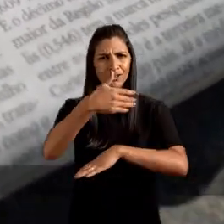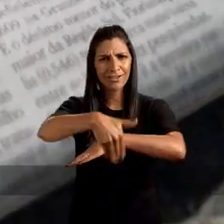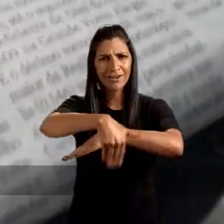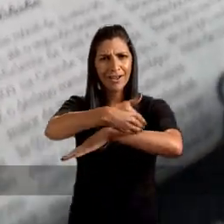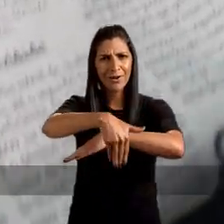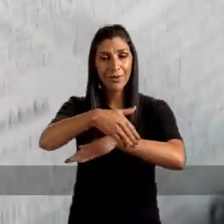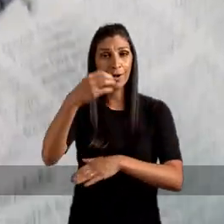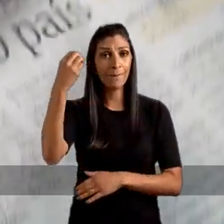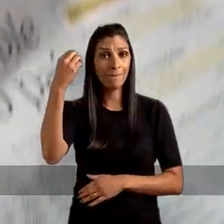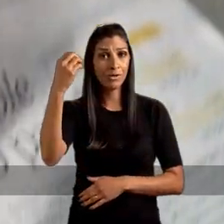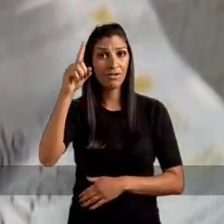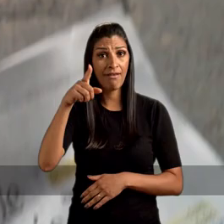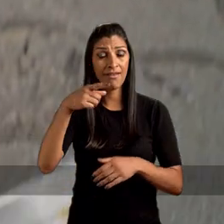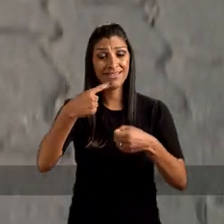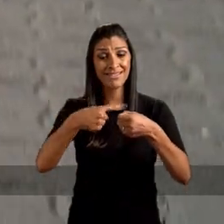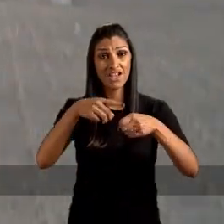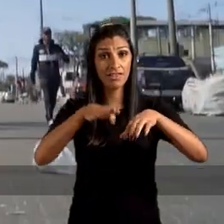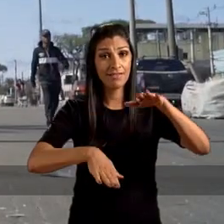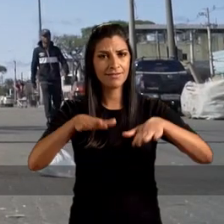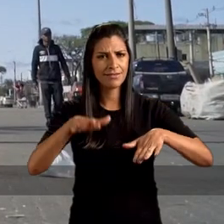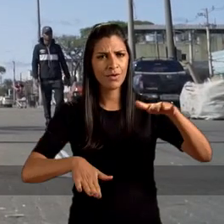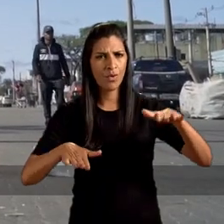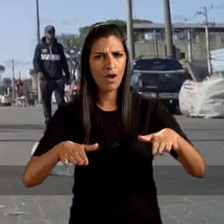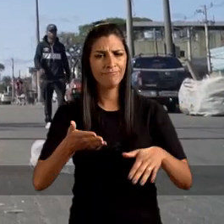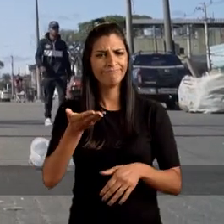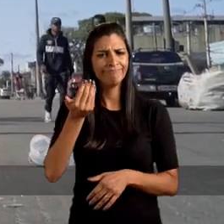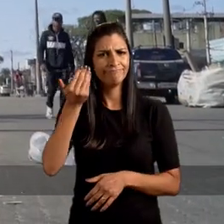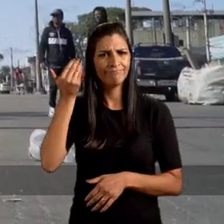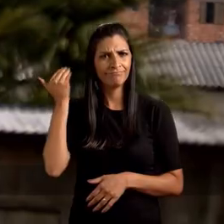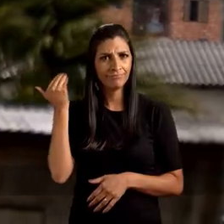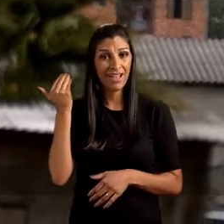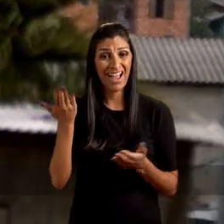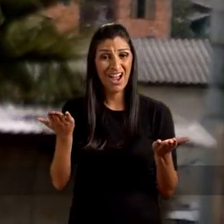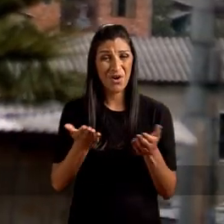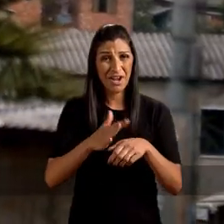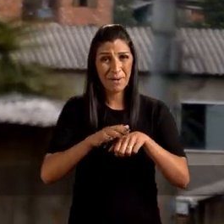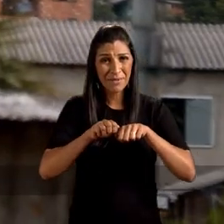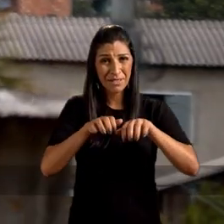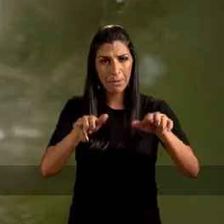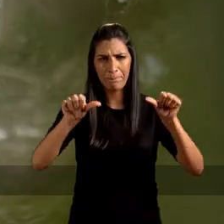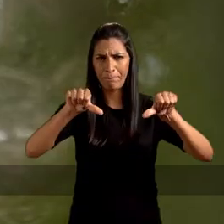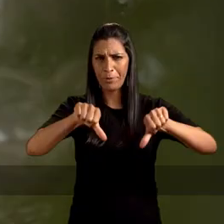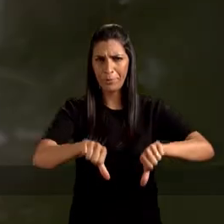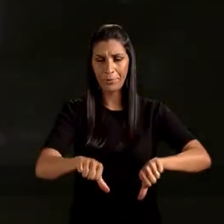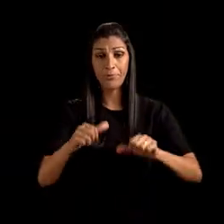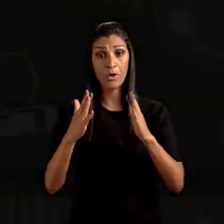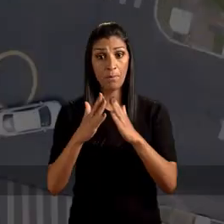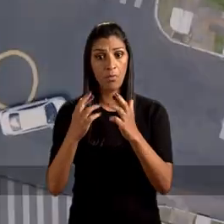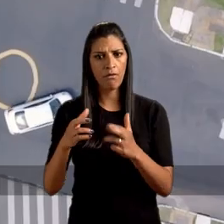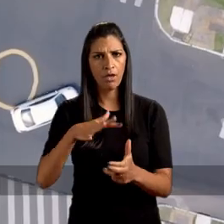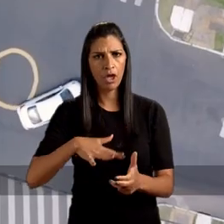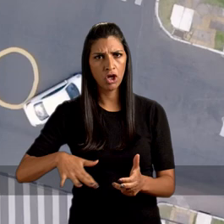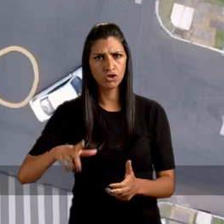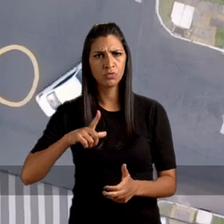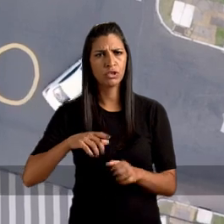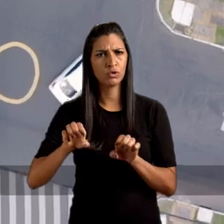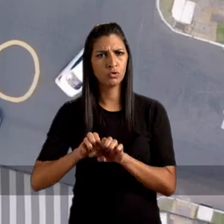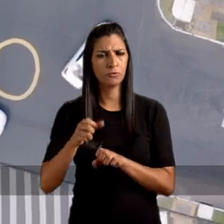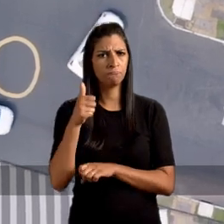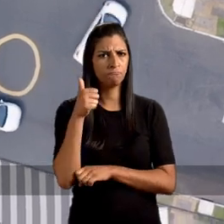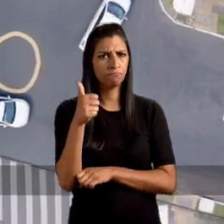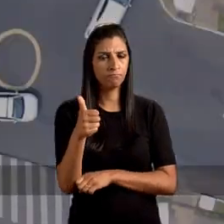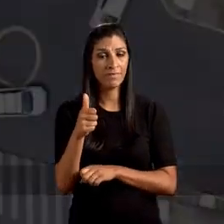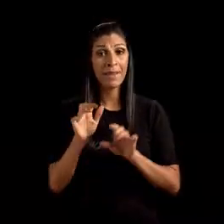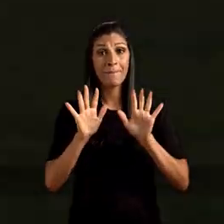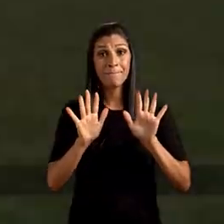os dias nas ruas. Porto Alegre é uma cidade desigual. Já era assim antes e com a pandemia piorou. Eu moro numa região que tem